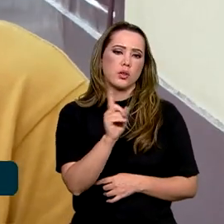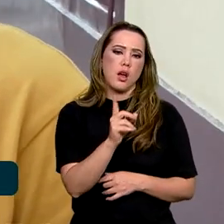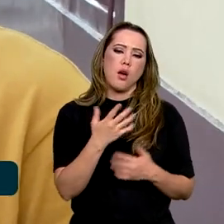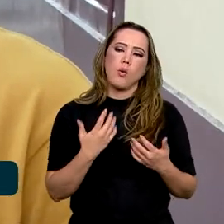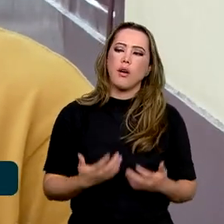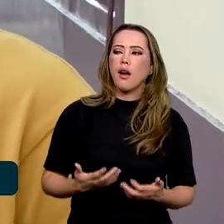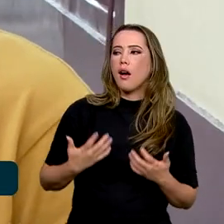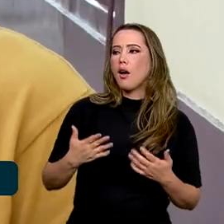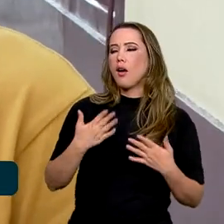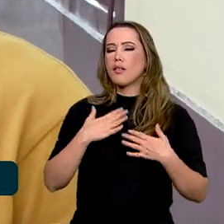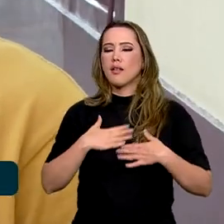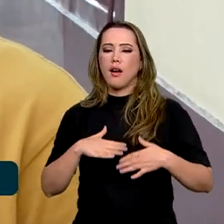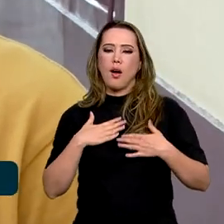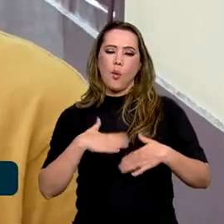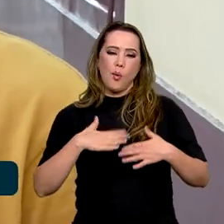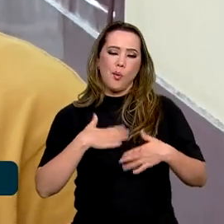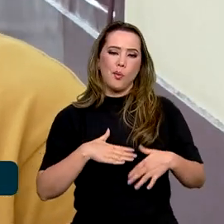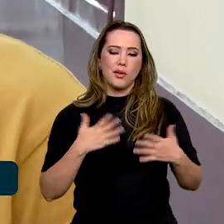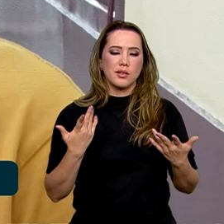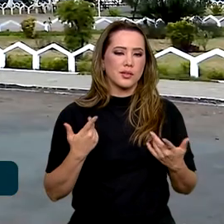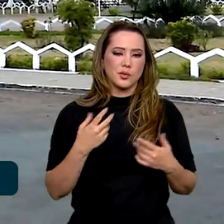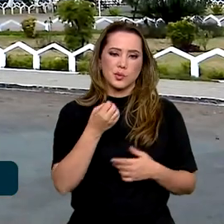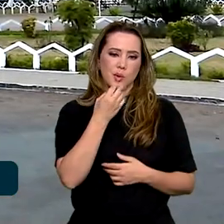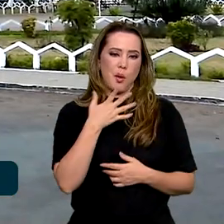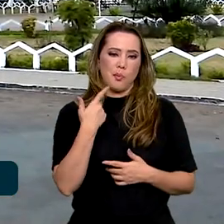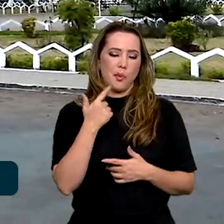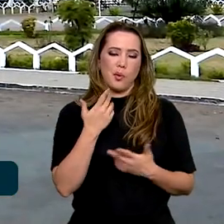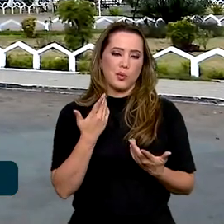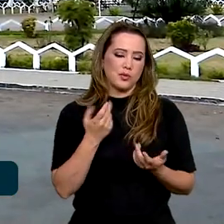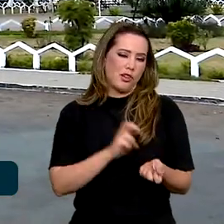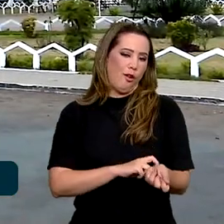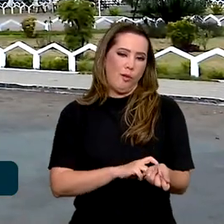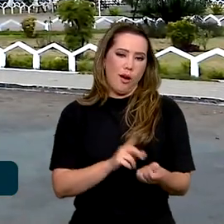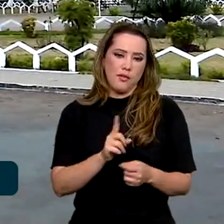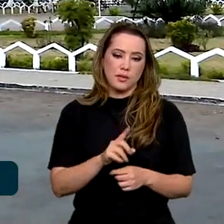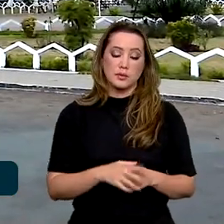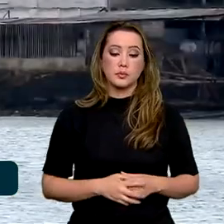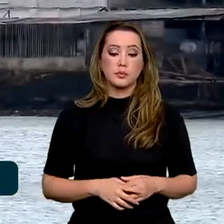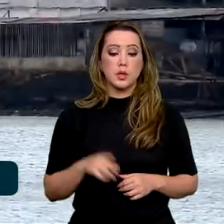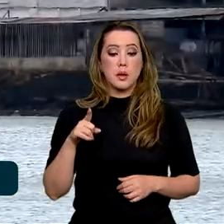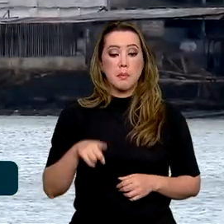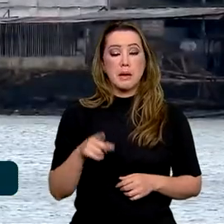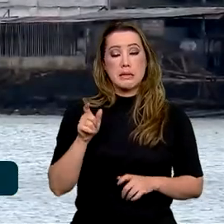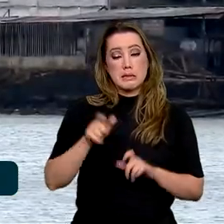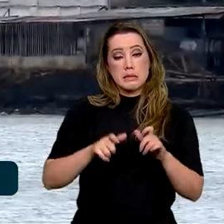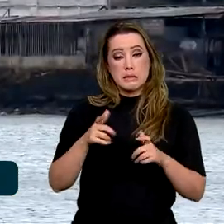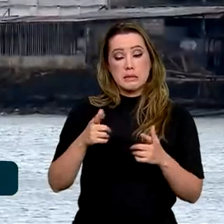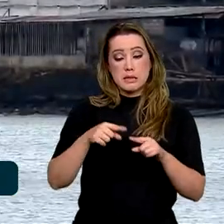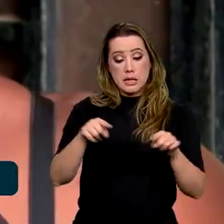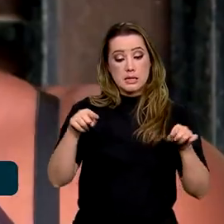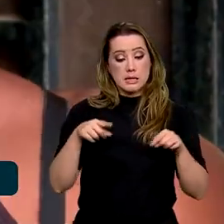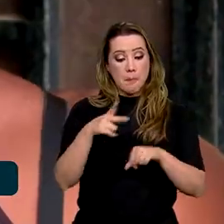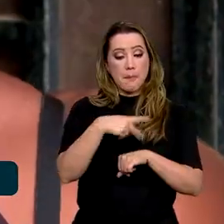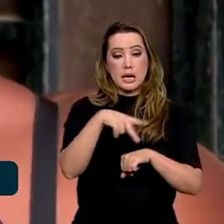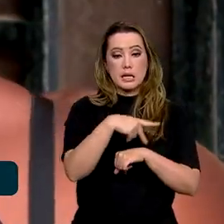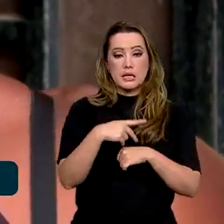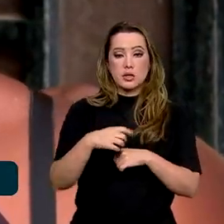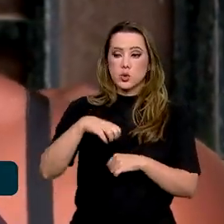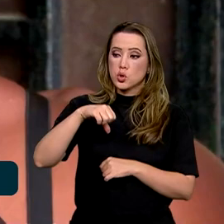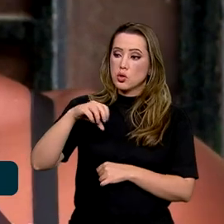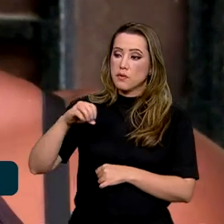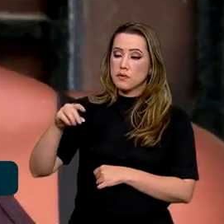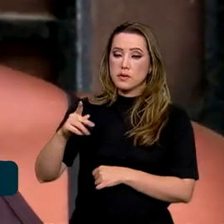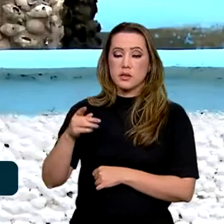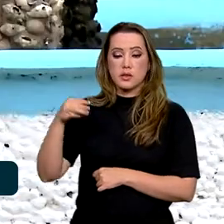bom humor, estressar com tantas coisas, porque não vale a pena. Mas neste país com pouco mais de 900 quilômetros quadrados, os sorrisos